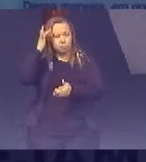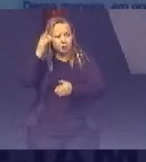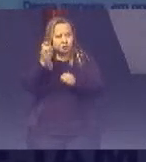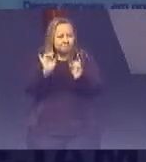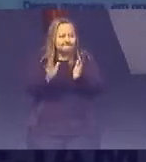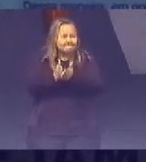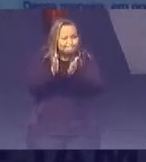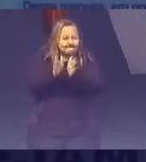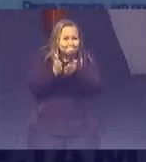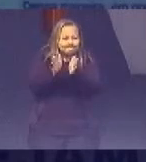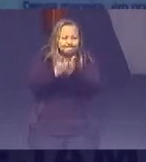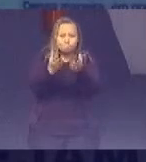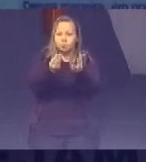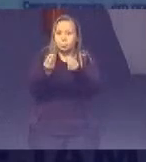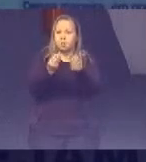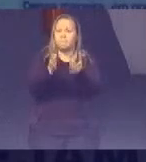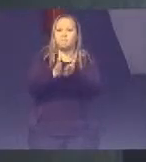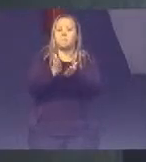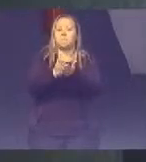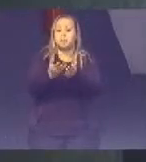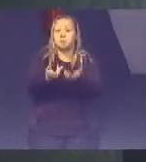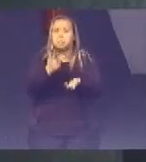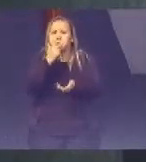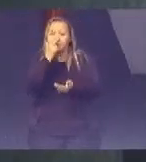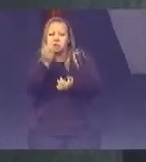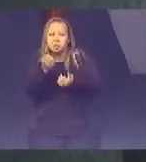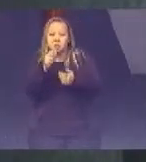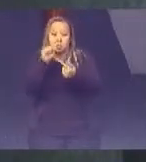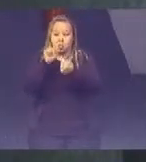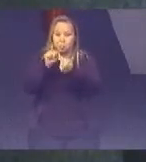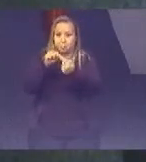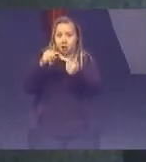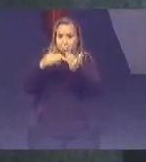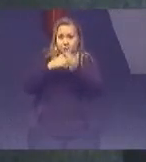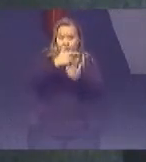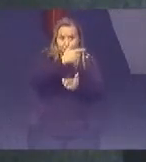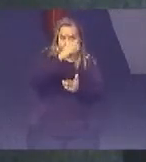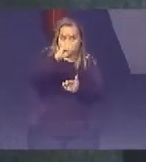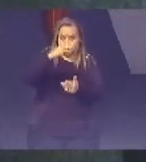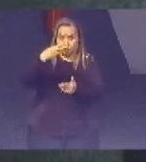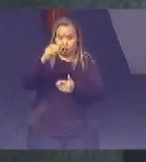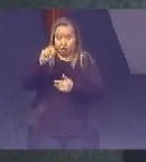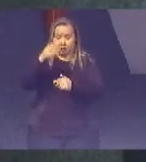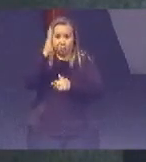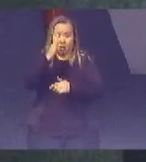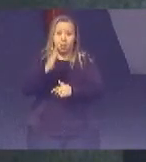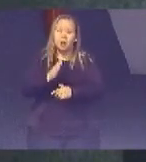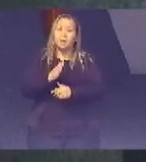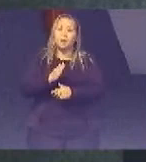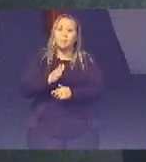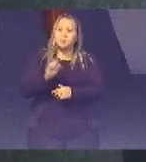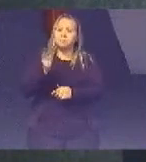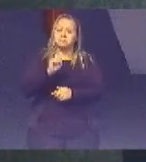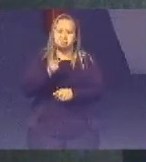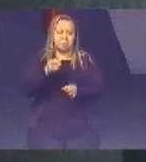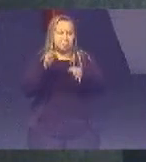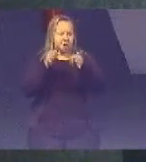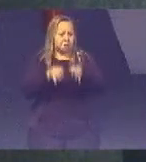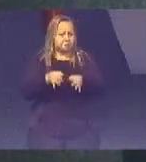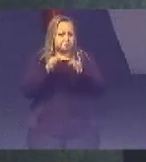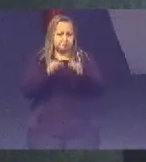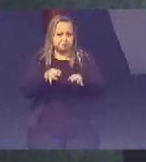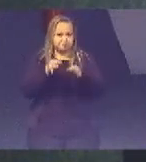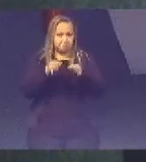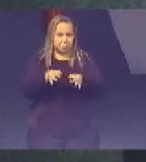pobres Então se achou Que para uma meta Até 2030 Para países Como o Brasil Isso não era adequado Depois a